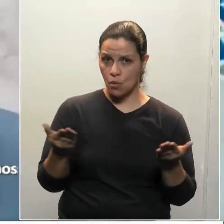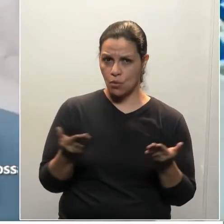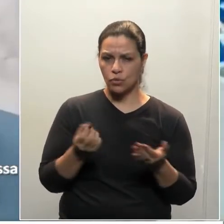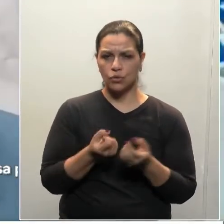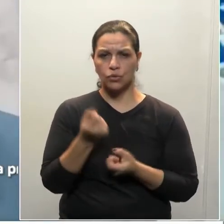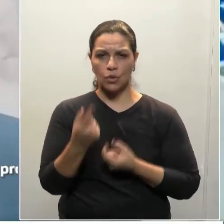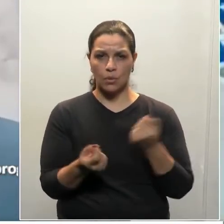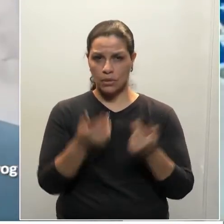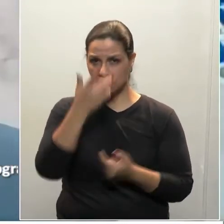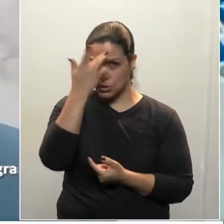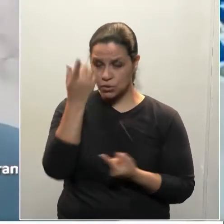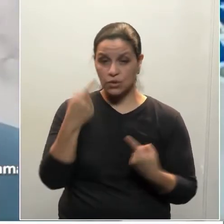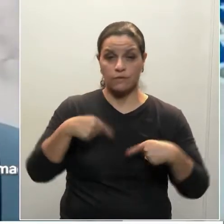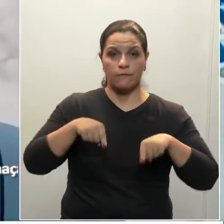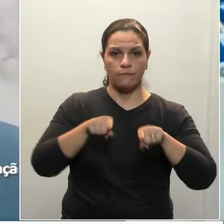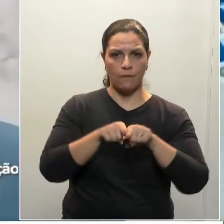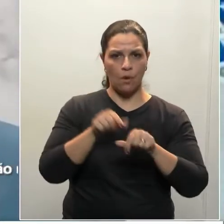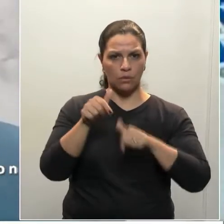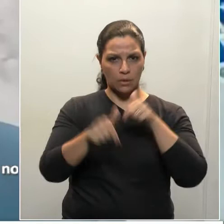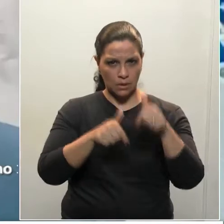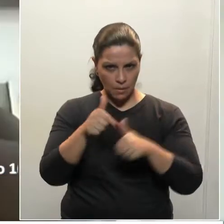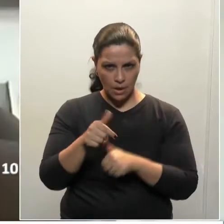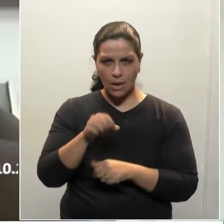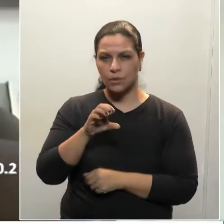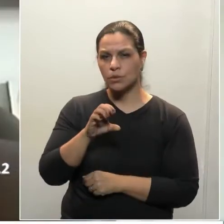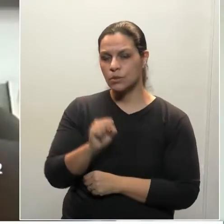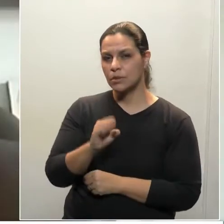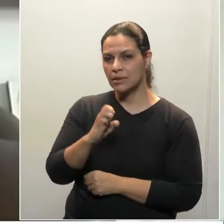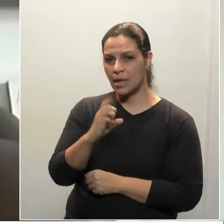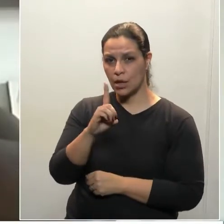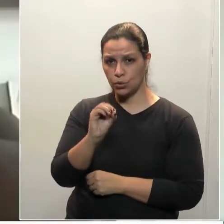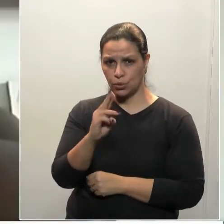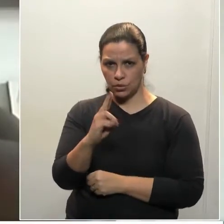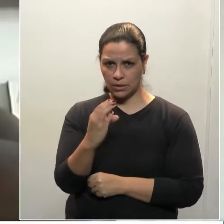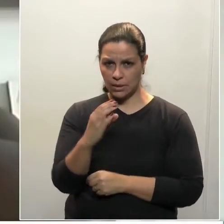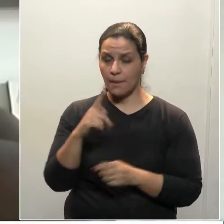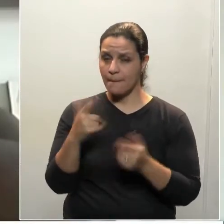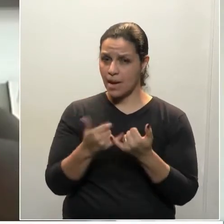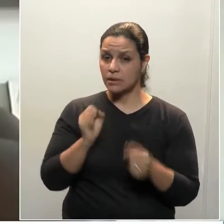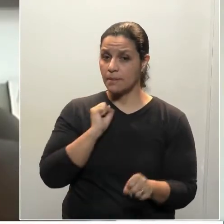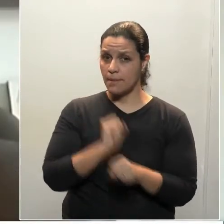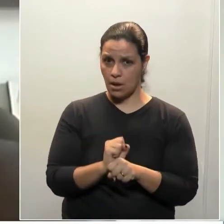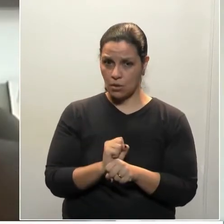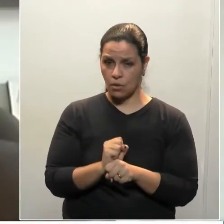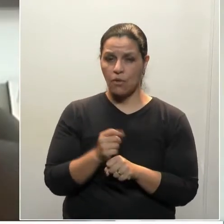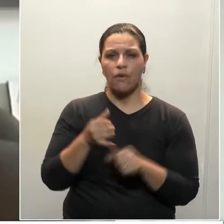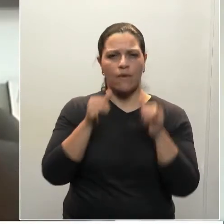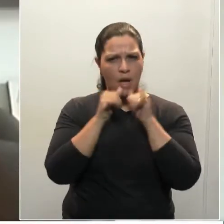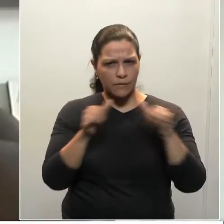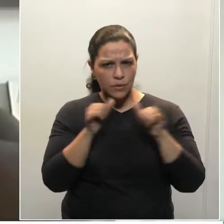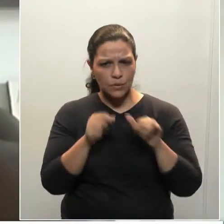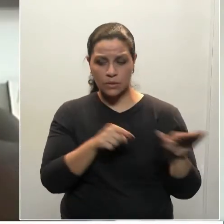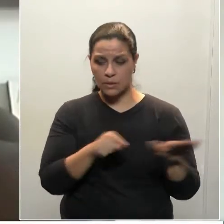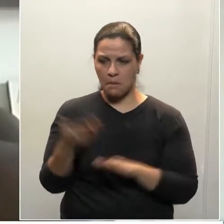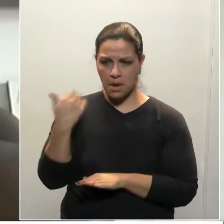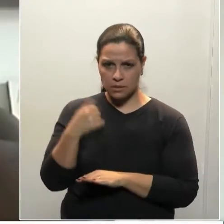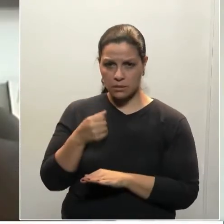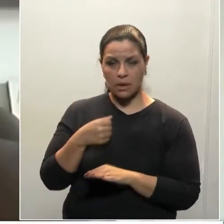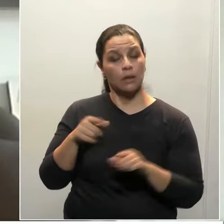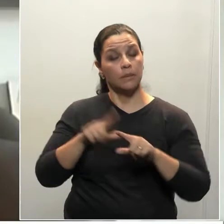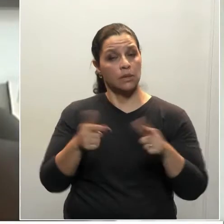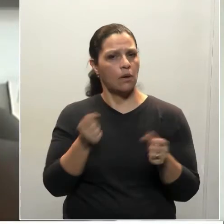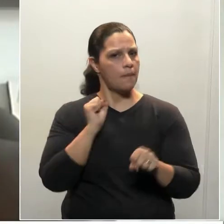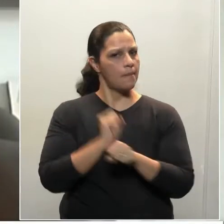algumas pessoas deveriam voltar ao seduste, suspendeu esse retorno hoje, que me parece havia sido feito de forma precipitada.